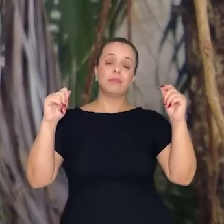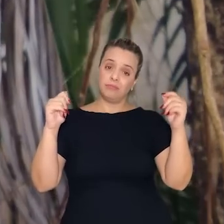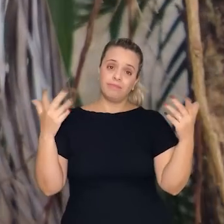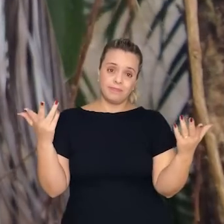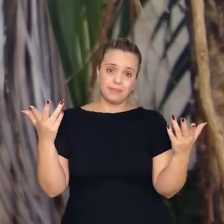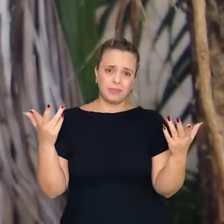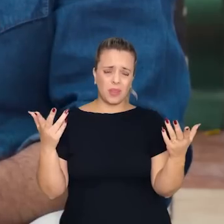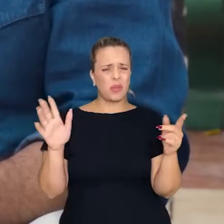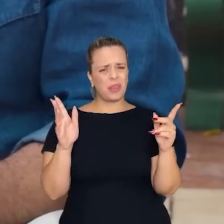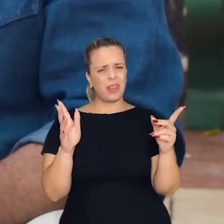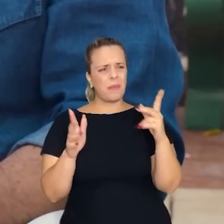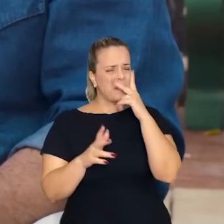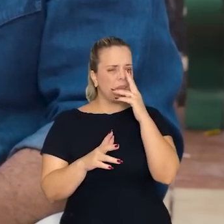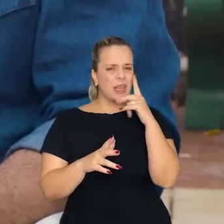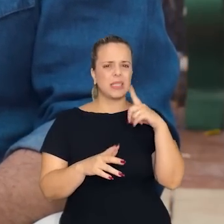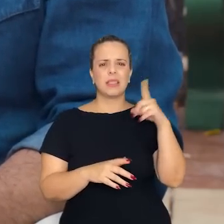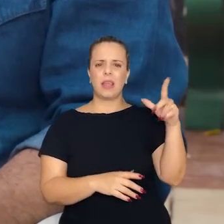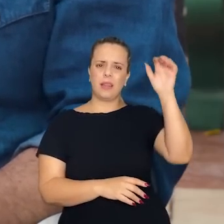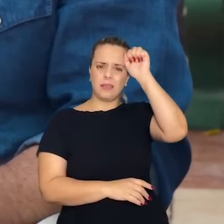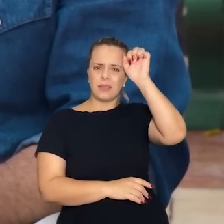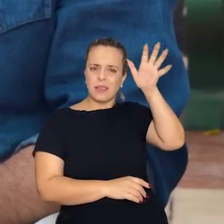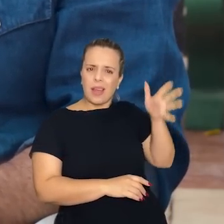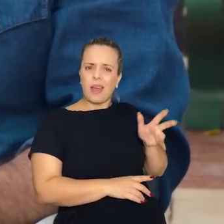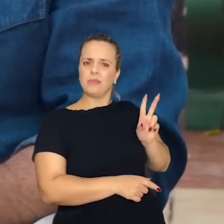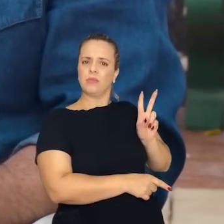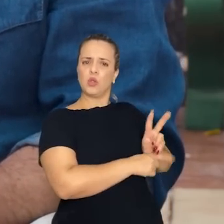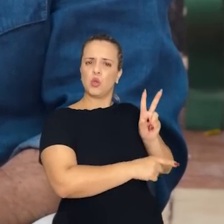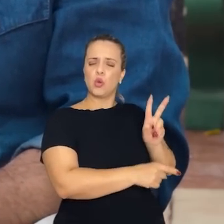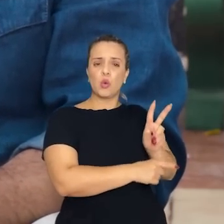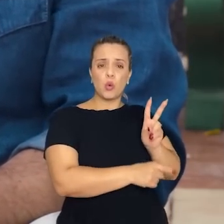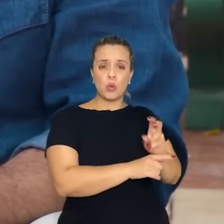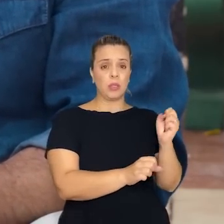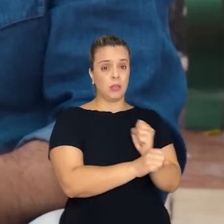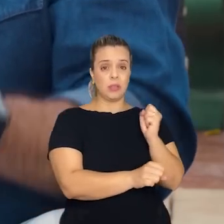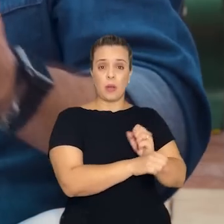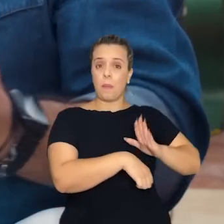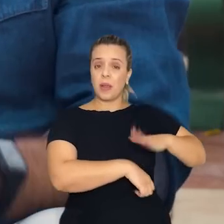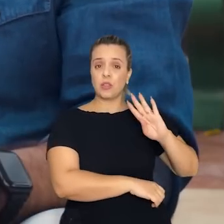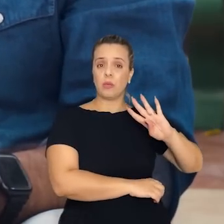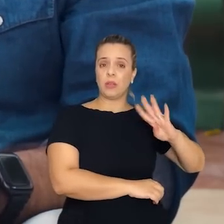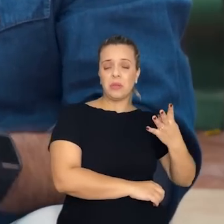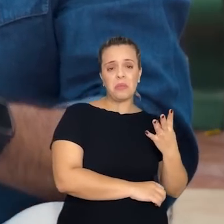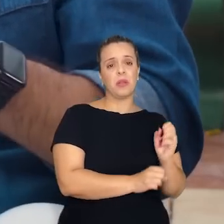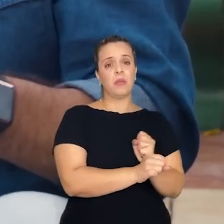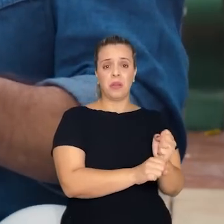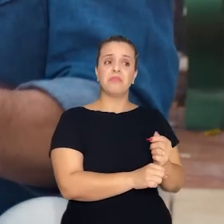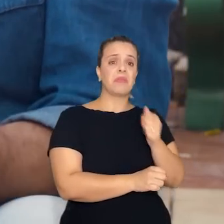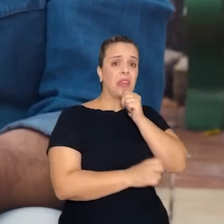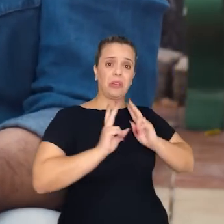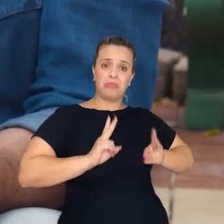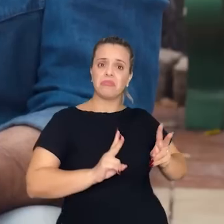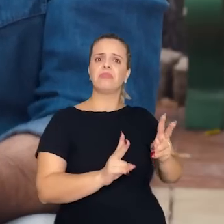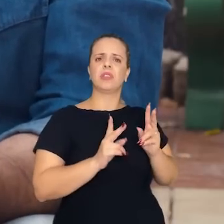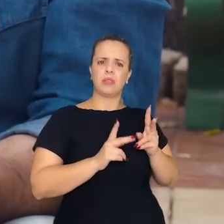monitorado, se eu não me engano, na África, construções de mais de 4.500 anos, que elas continuam intactas. Ou seja,